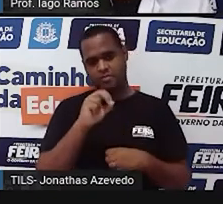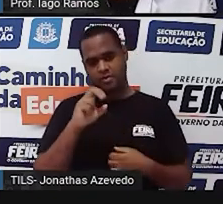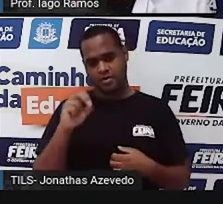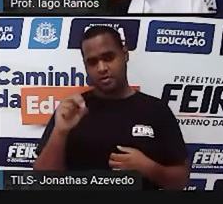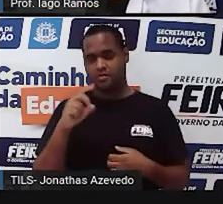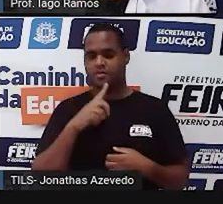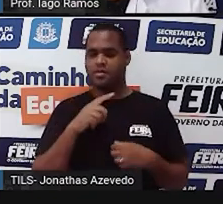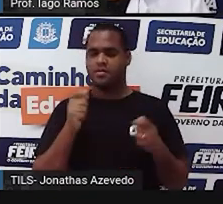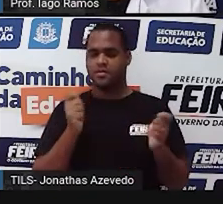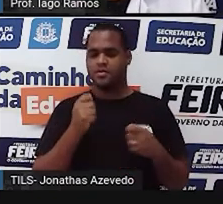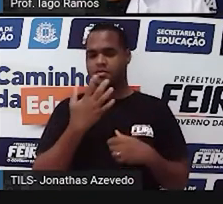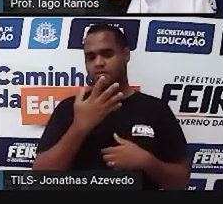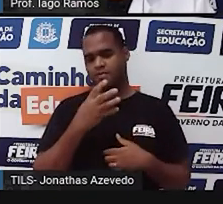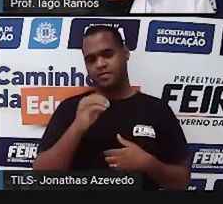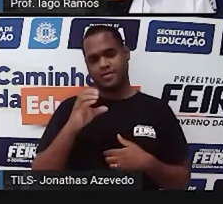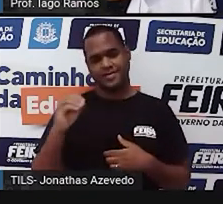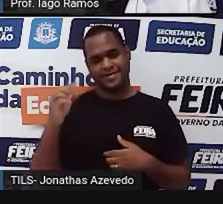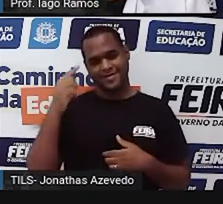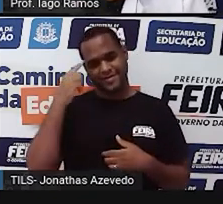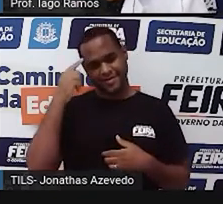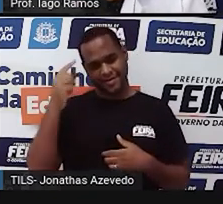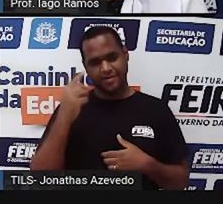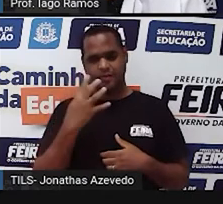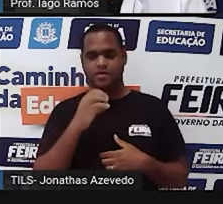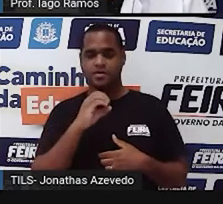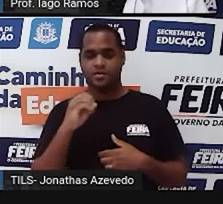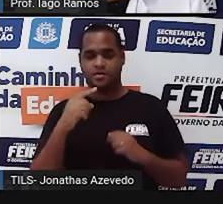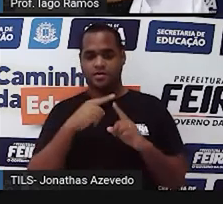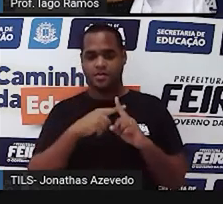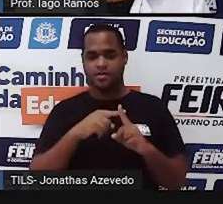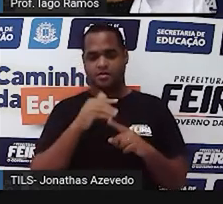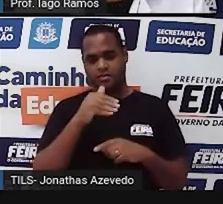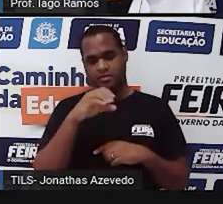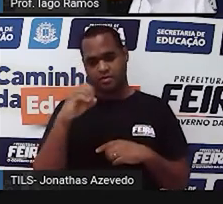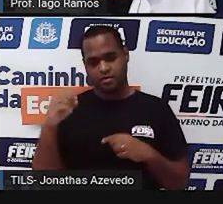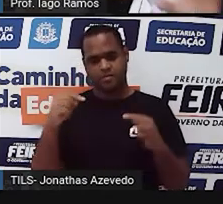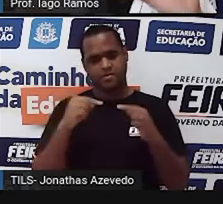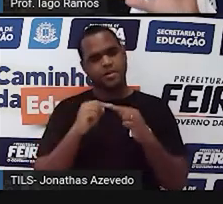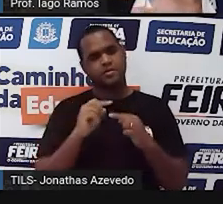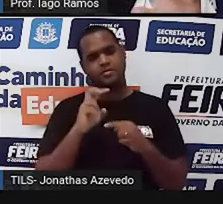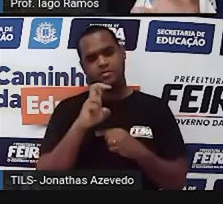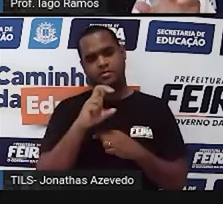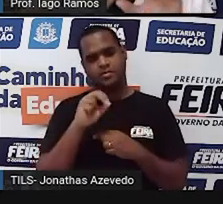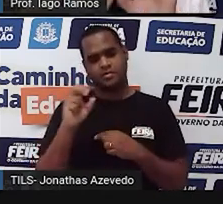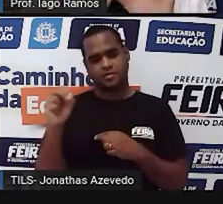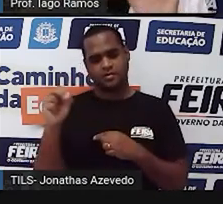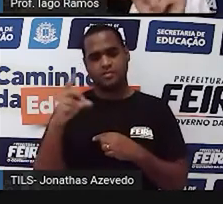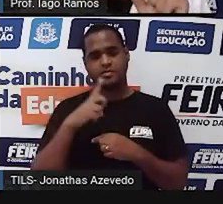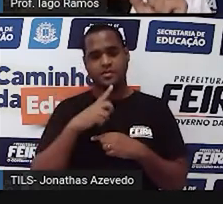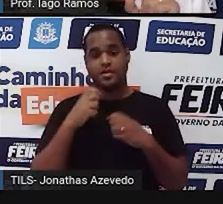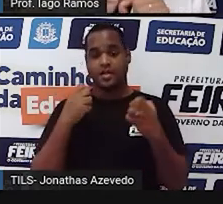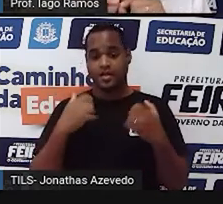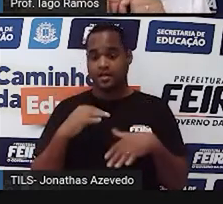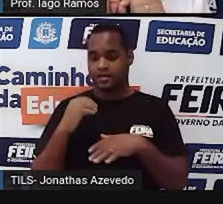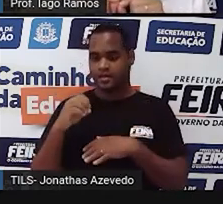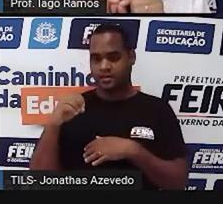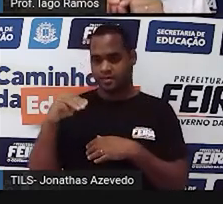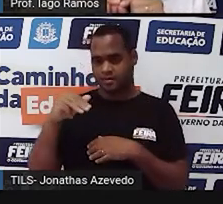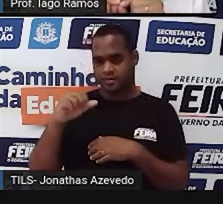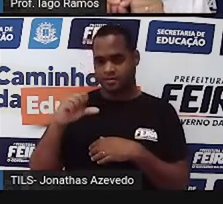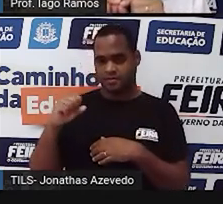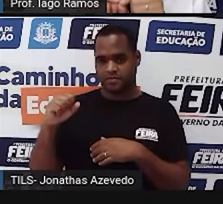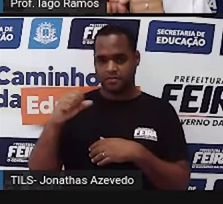Só pode ser 400. Porque 400 mais 100 é igual a 500. As caixinhas têm a mesma massa, tá